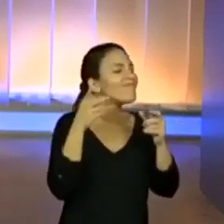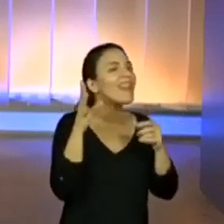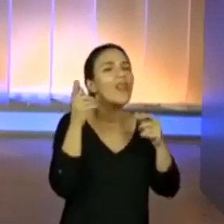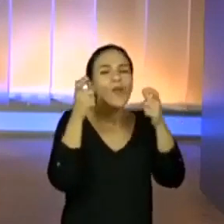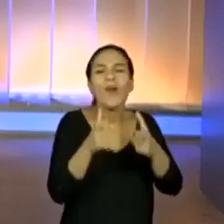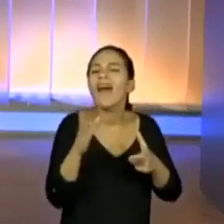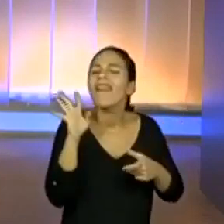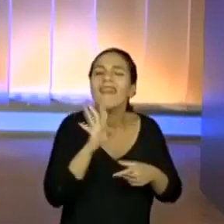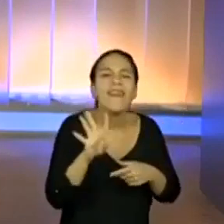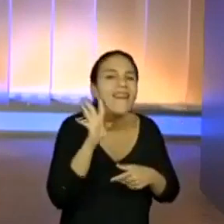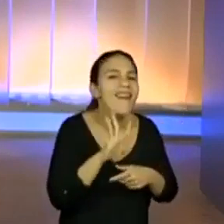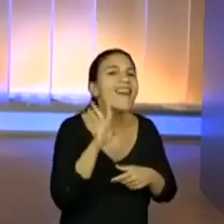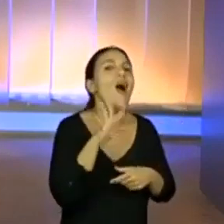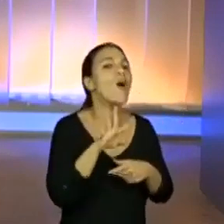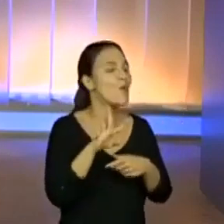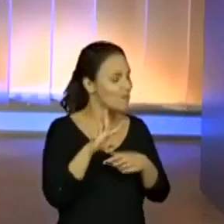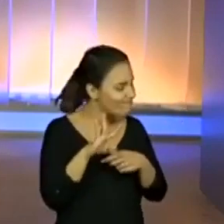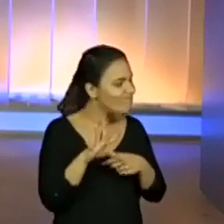Que terra boa.